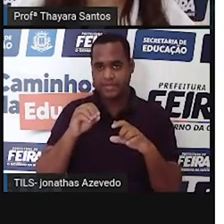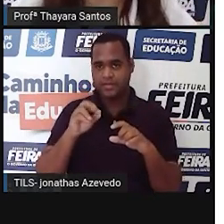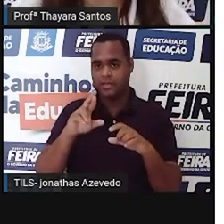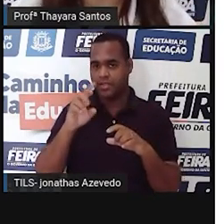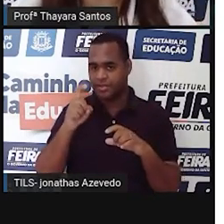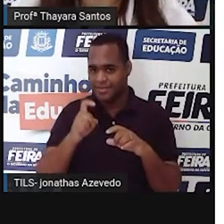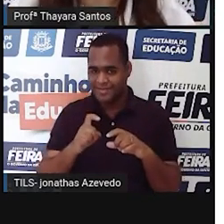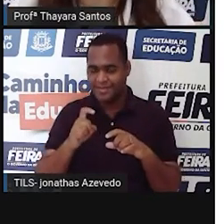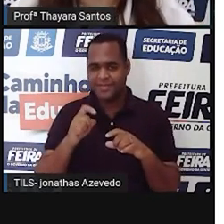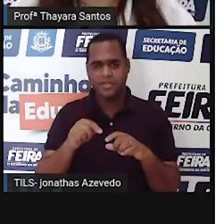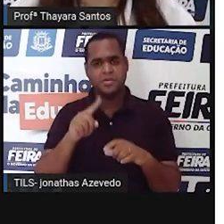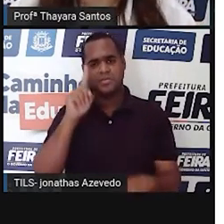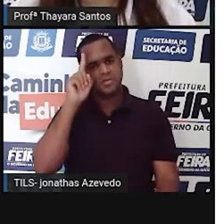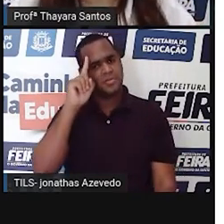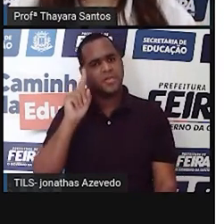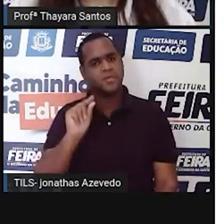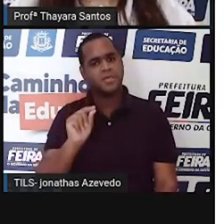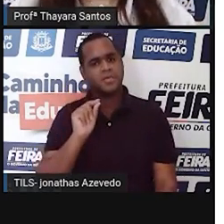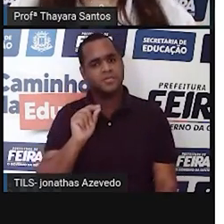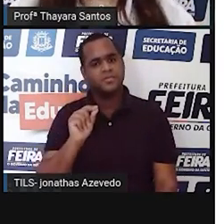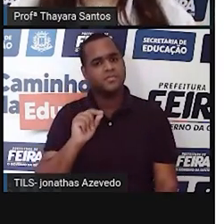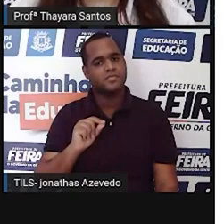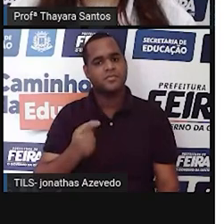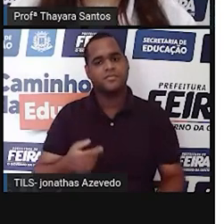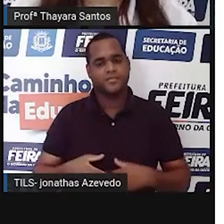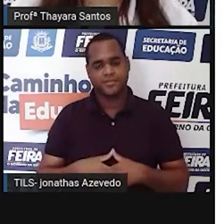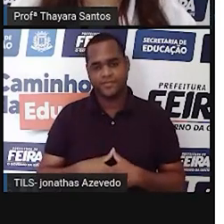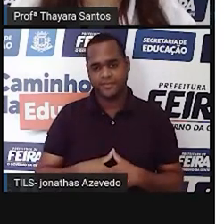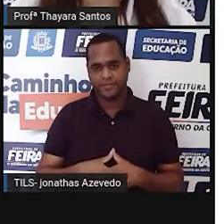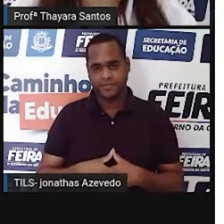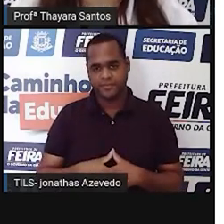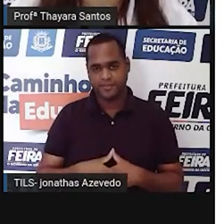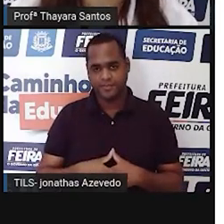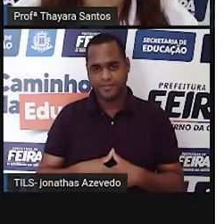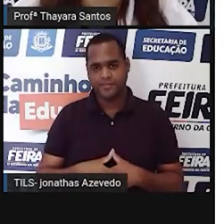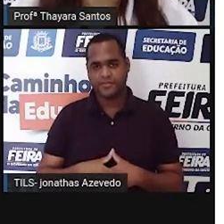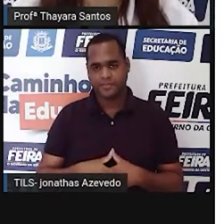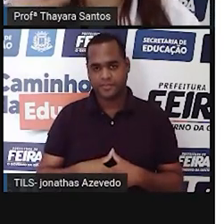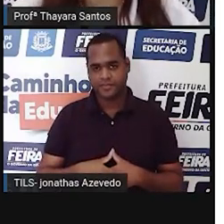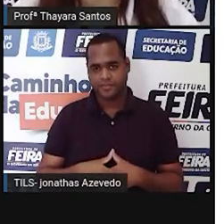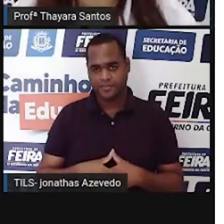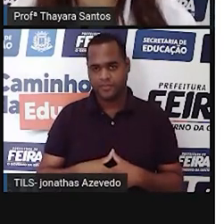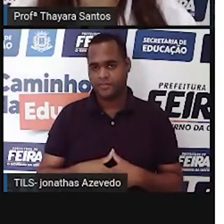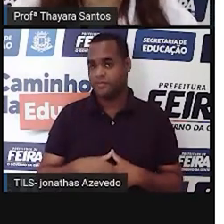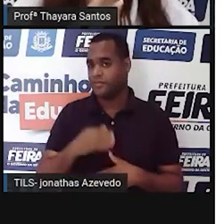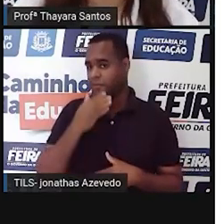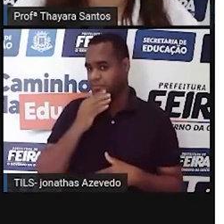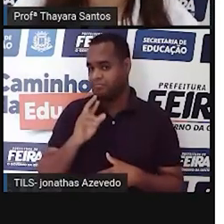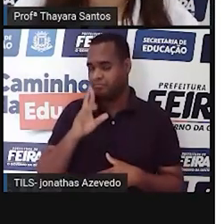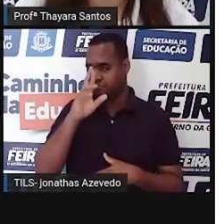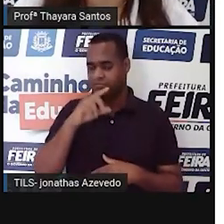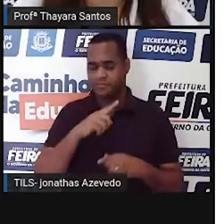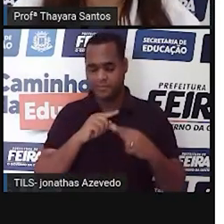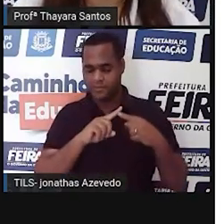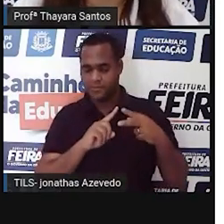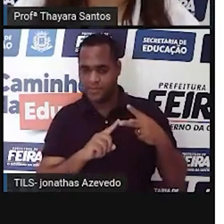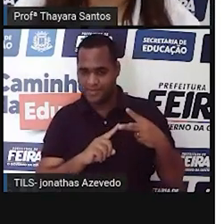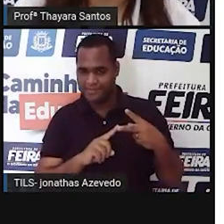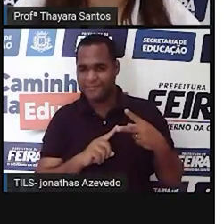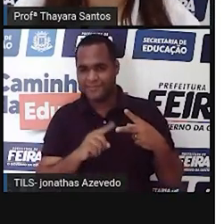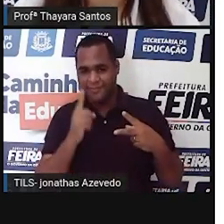não sabia o que era até então. E quando o James Watson e o Francis Crick